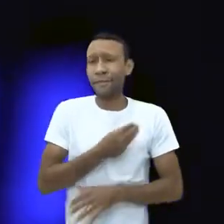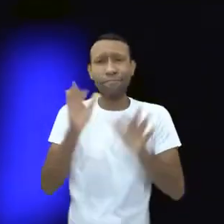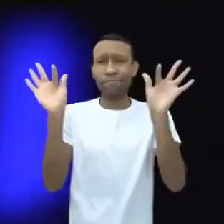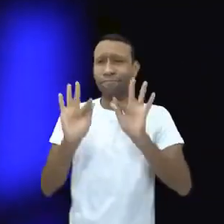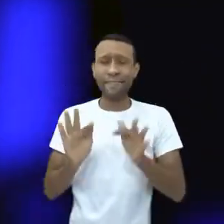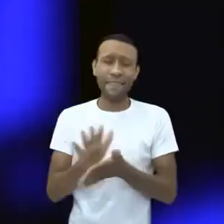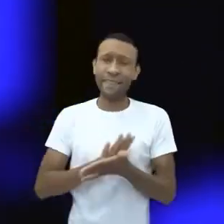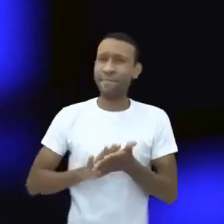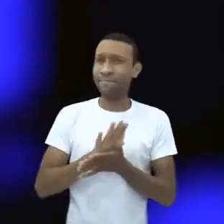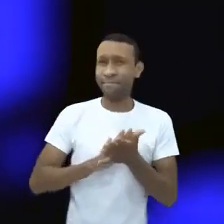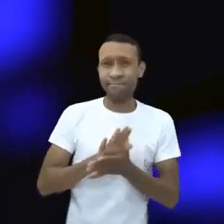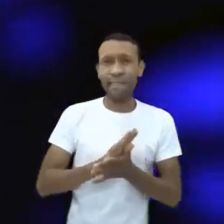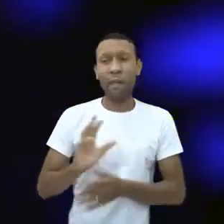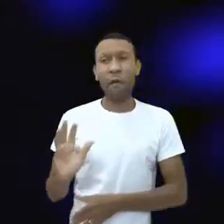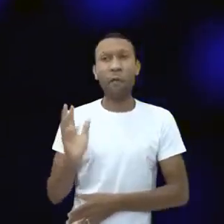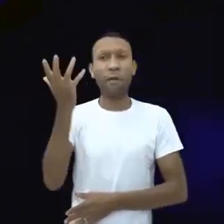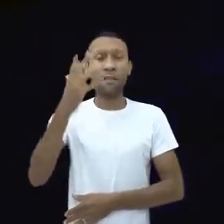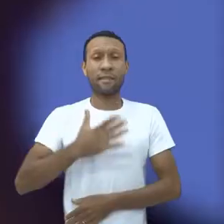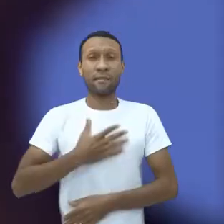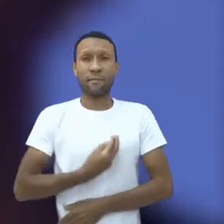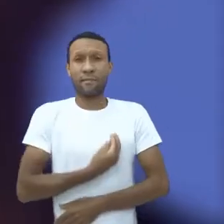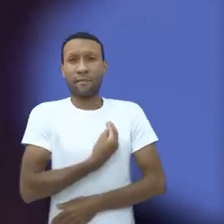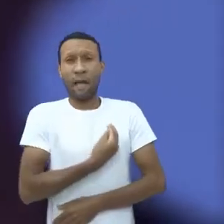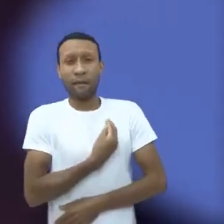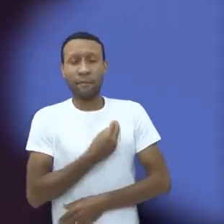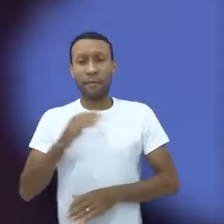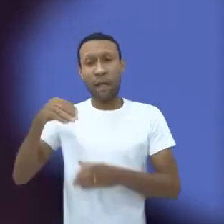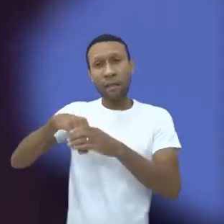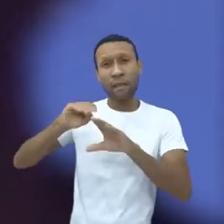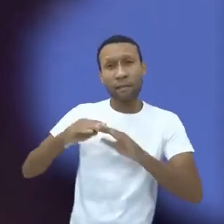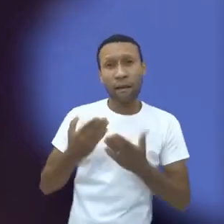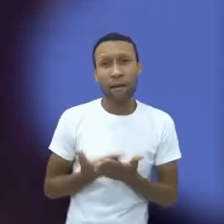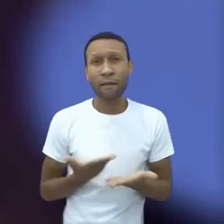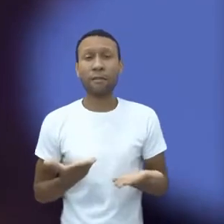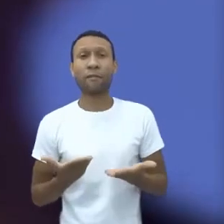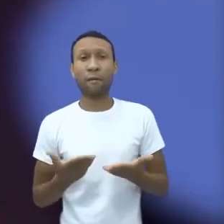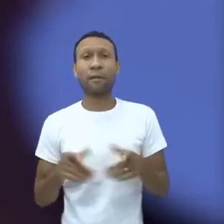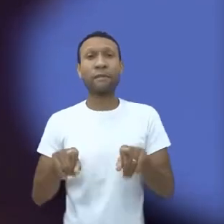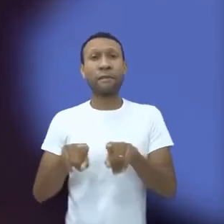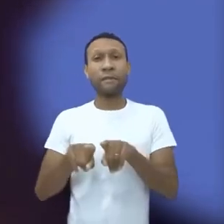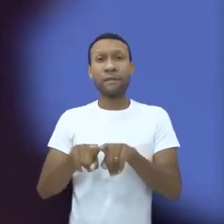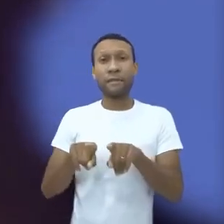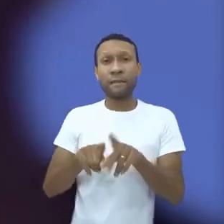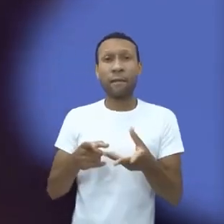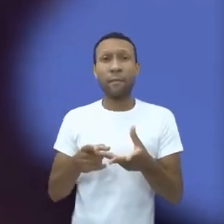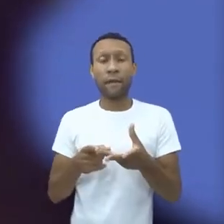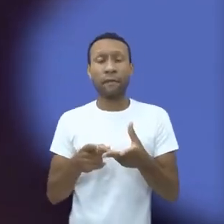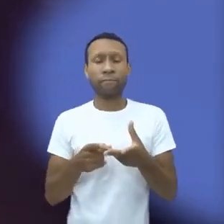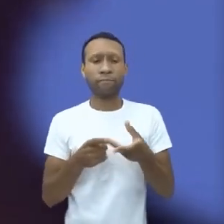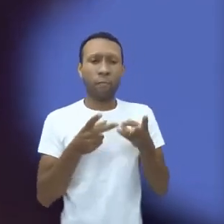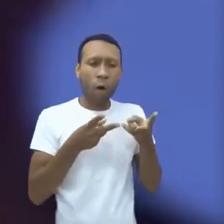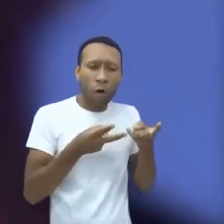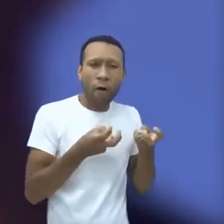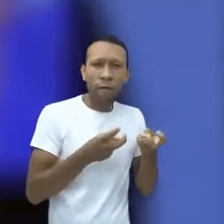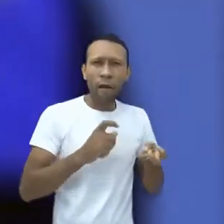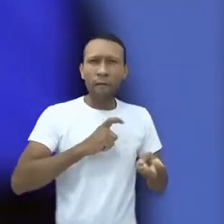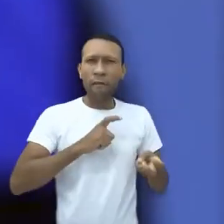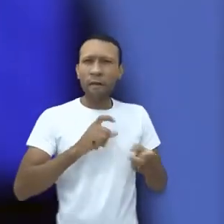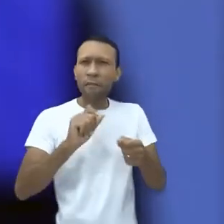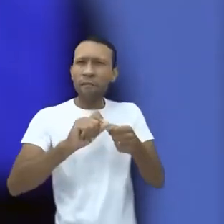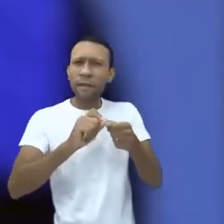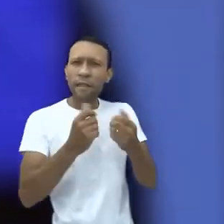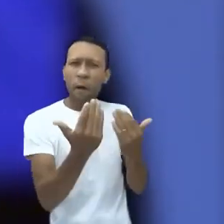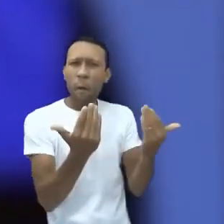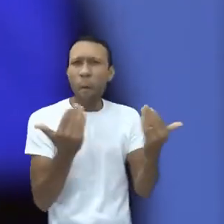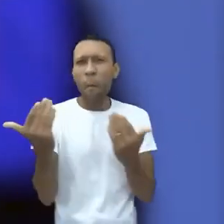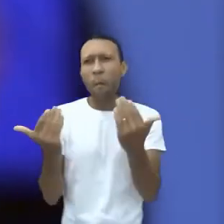com várias coisas que tava acontecendo, assim, em relação à escola e tudo mais, era porque eu passava muito tempo me comparando. Eu